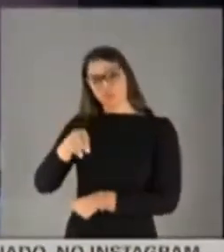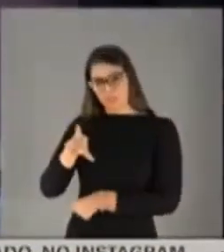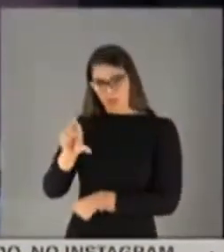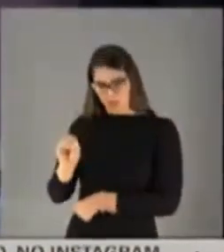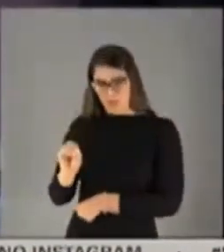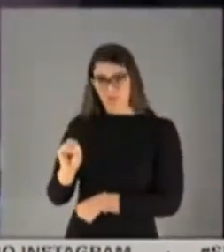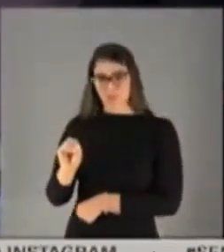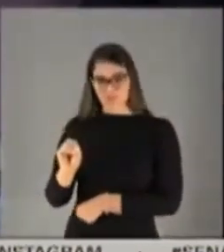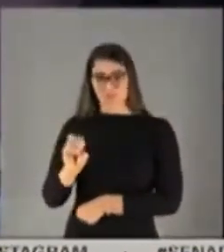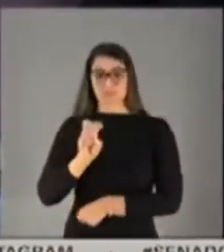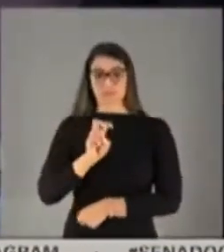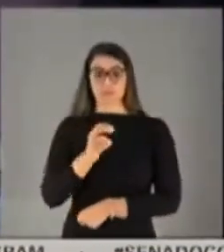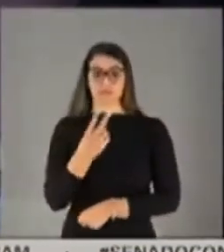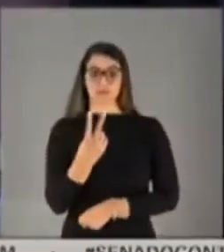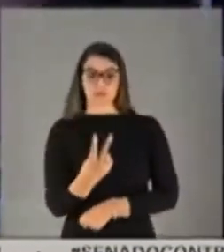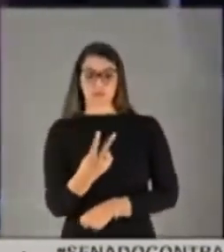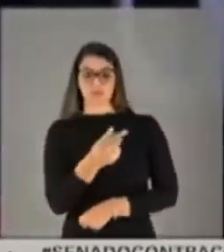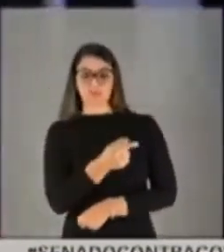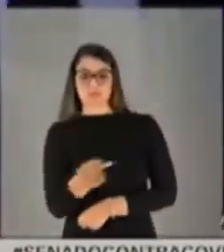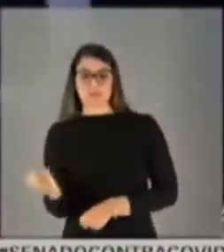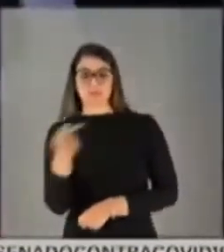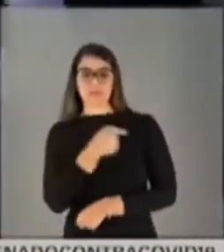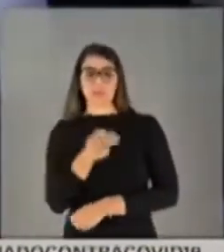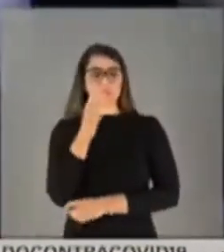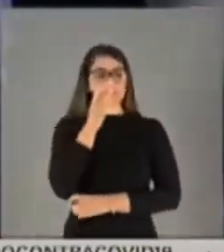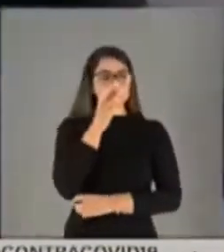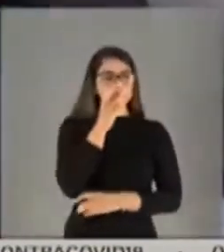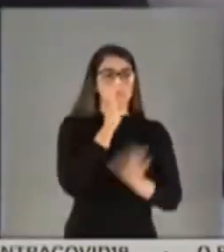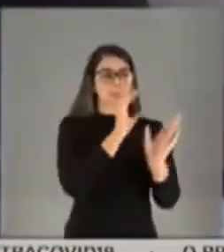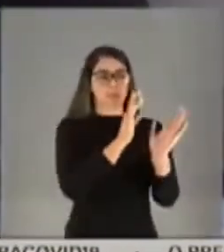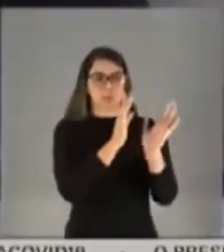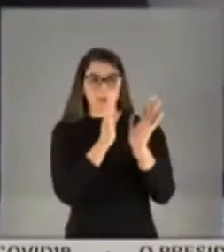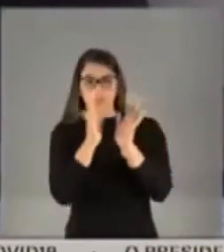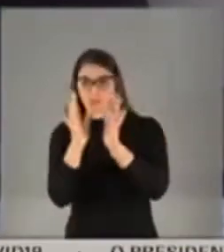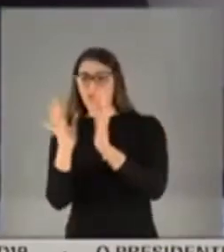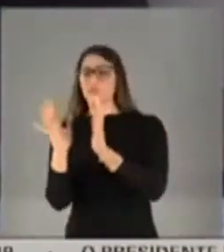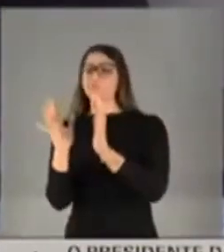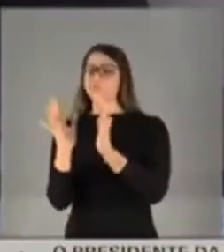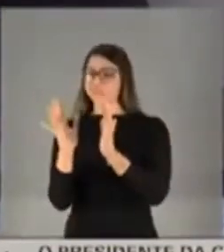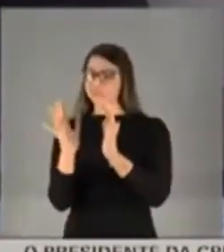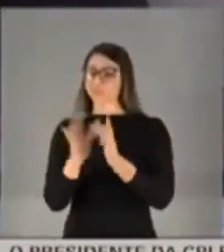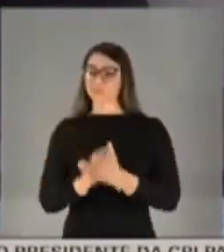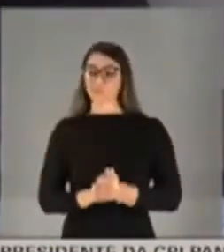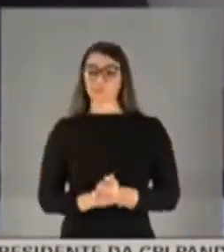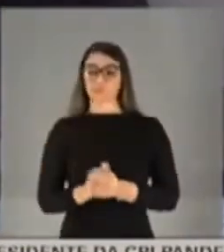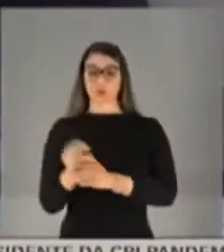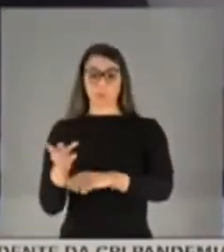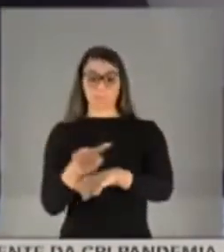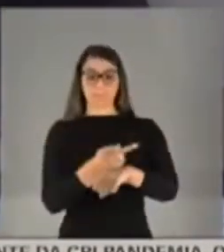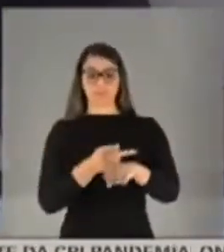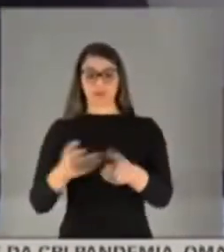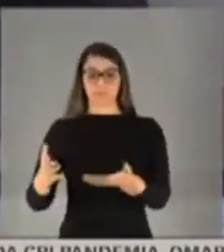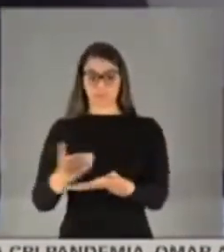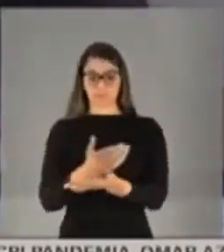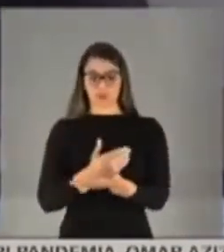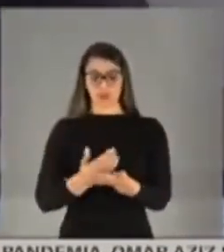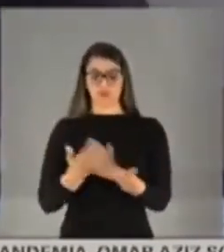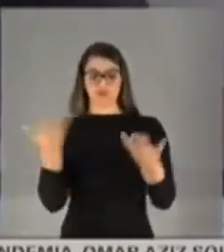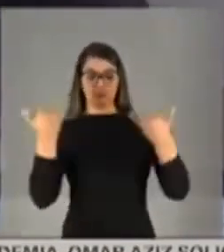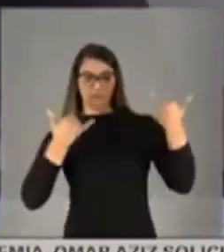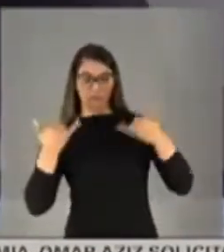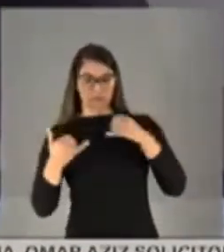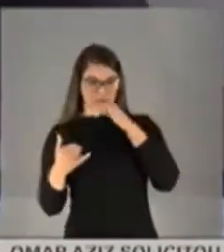epidemiológicas de observação. Nós também buscamos os dados. Os dados que foram